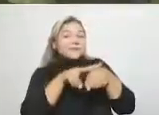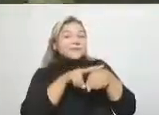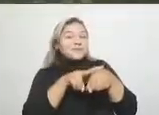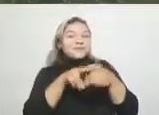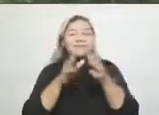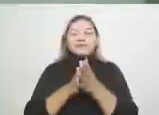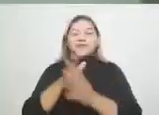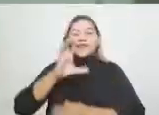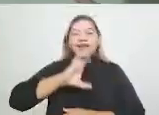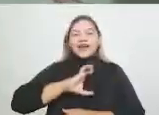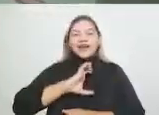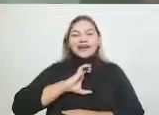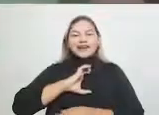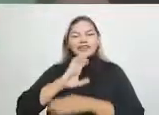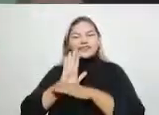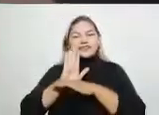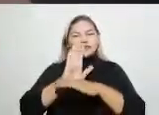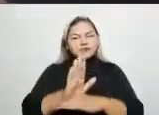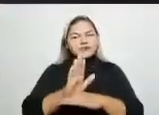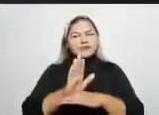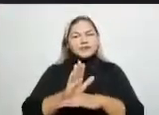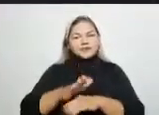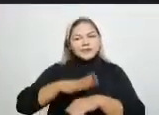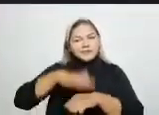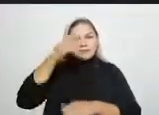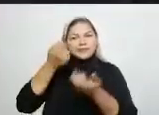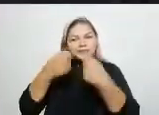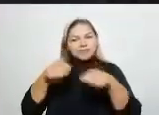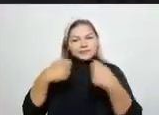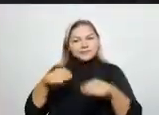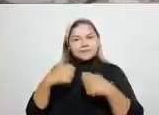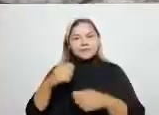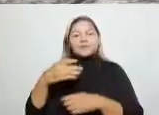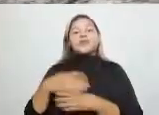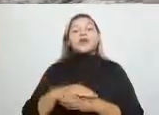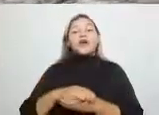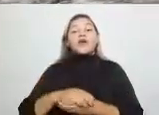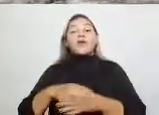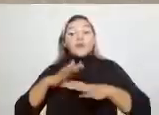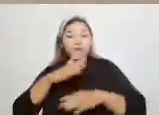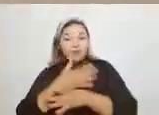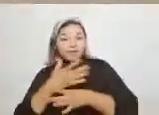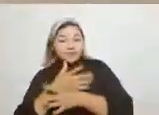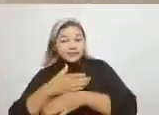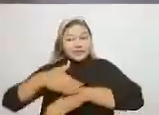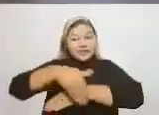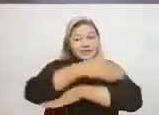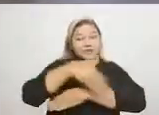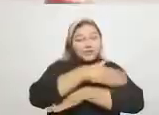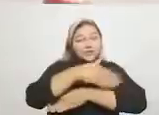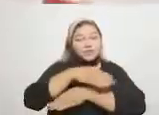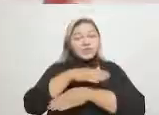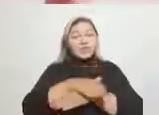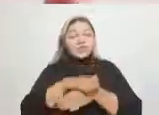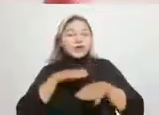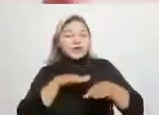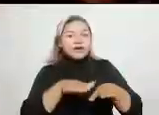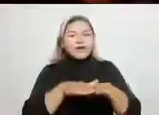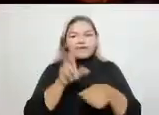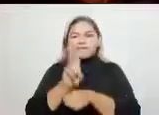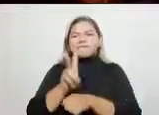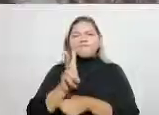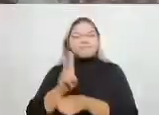verde. A Caxias de quem ajuda, quem mais precisa, uma cidade com ruas e avenidas bem